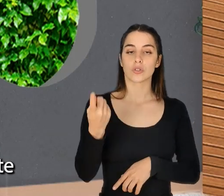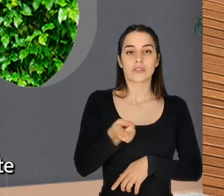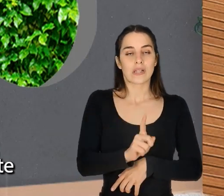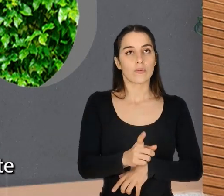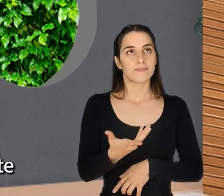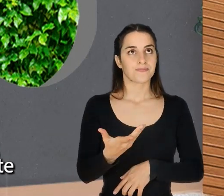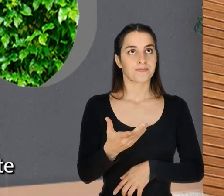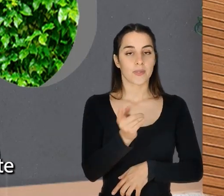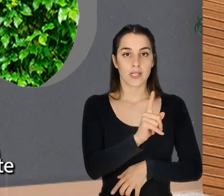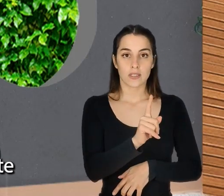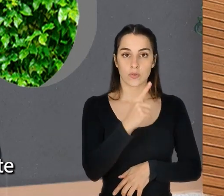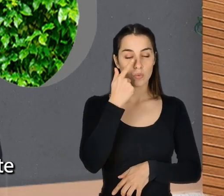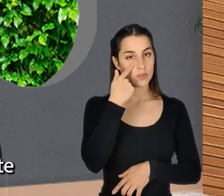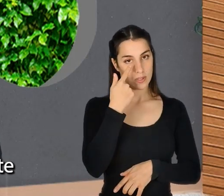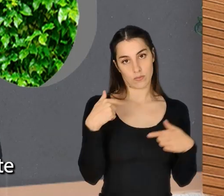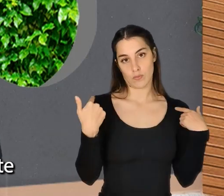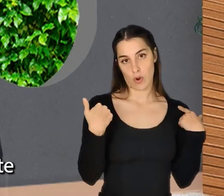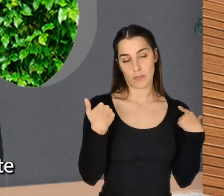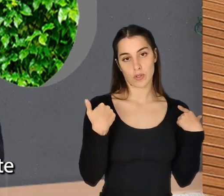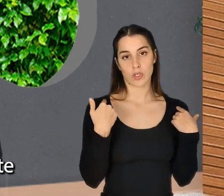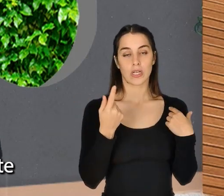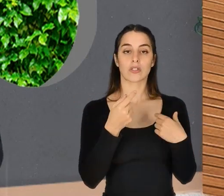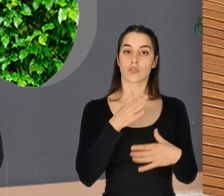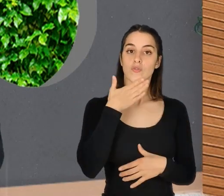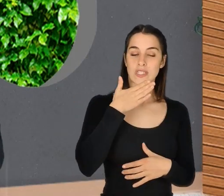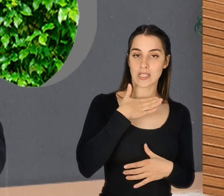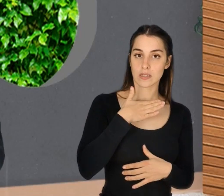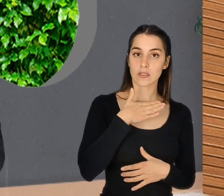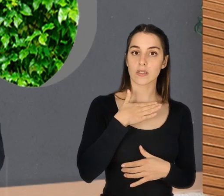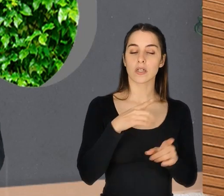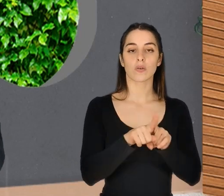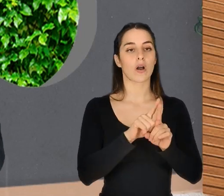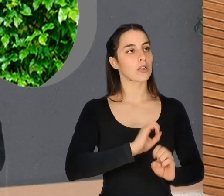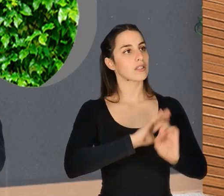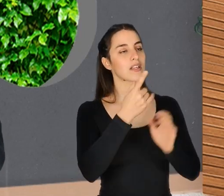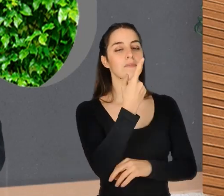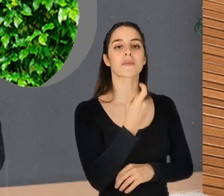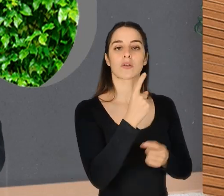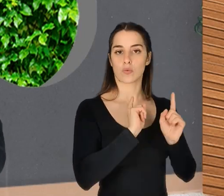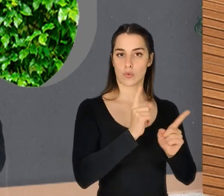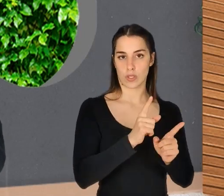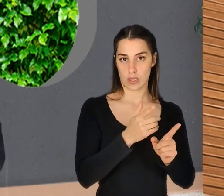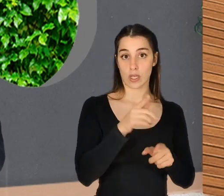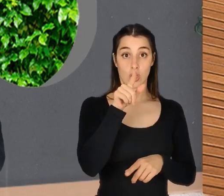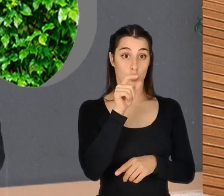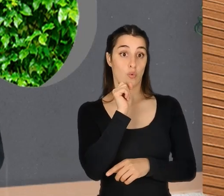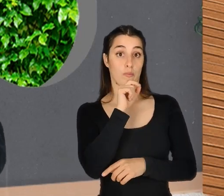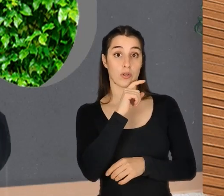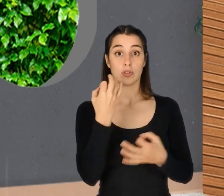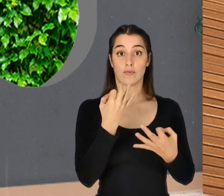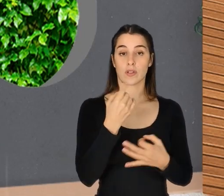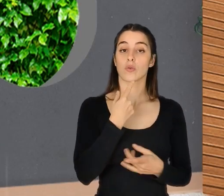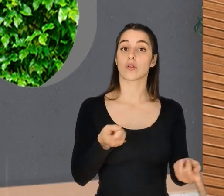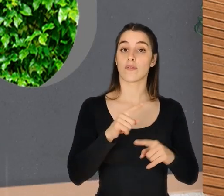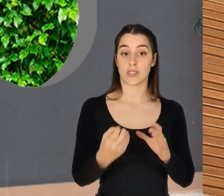nos conhecemos o suficiente e não temos a clareza do que é que me falta, não é? E tu